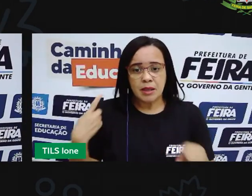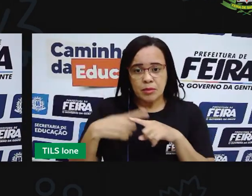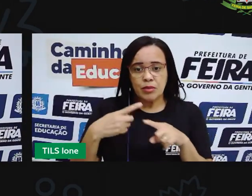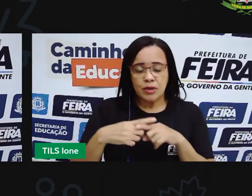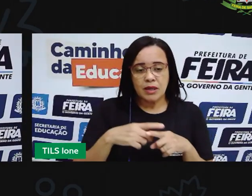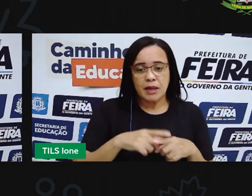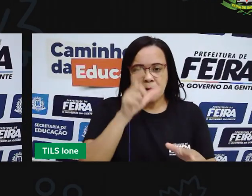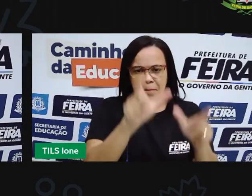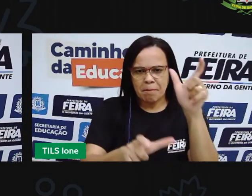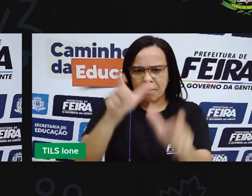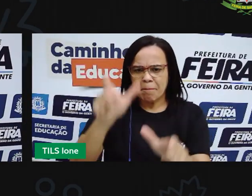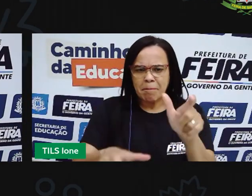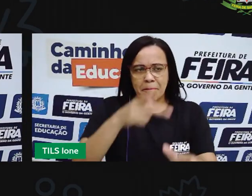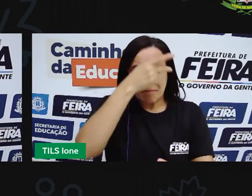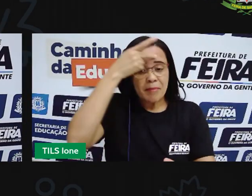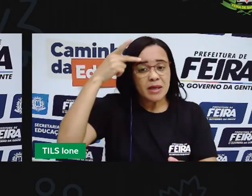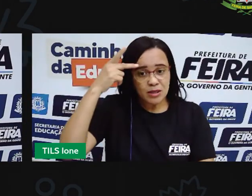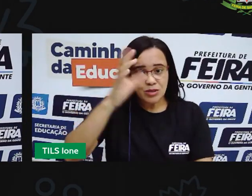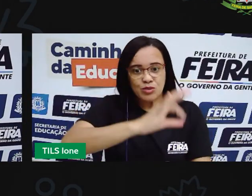redor.